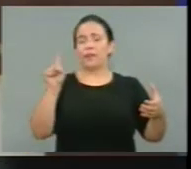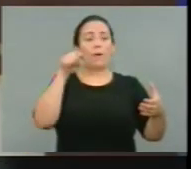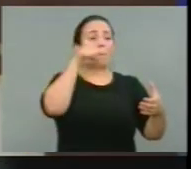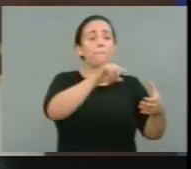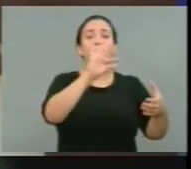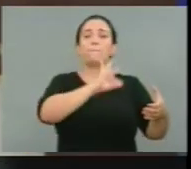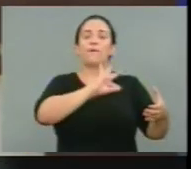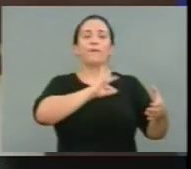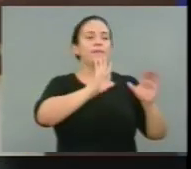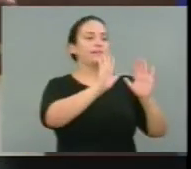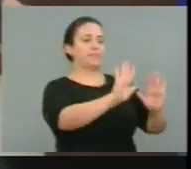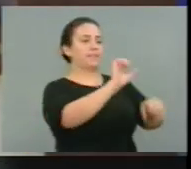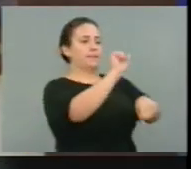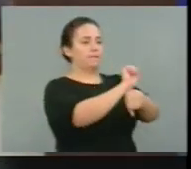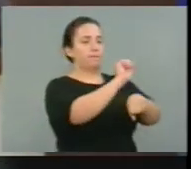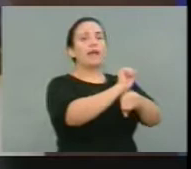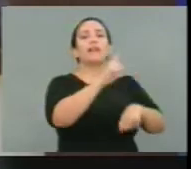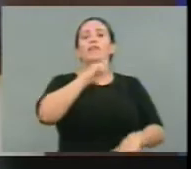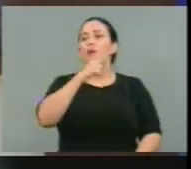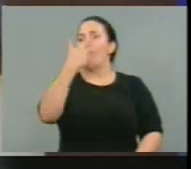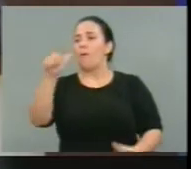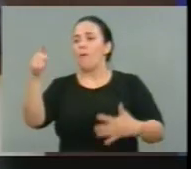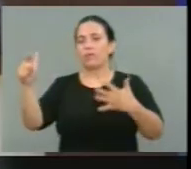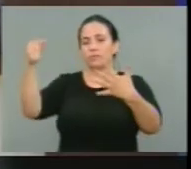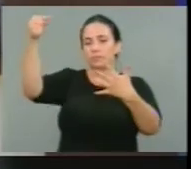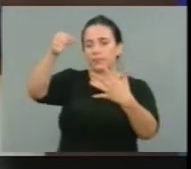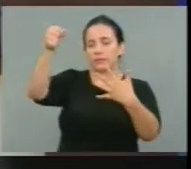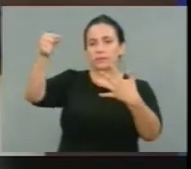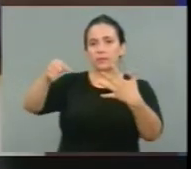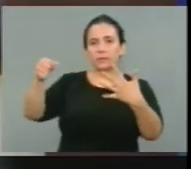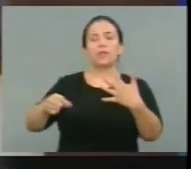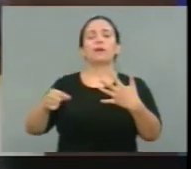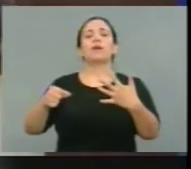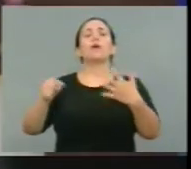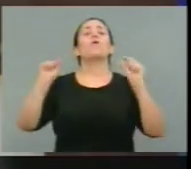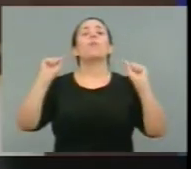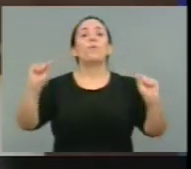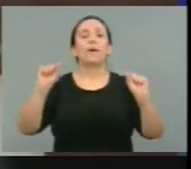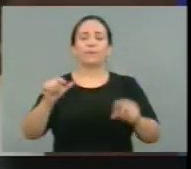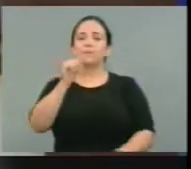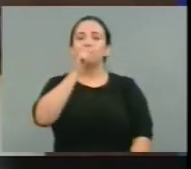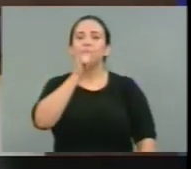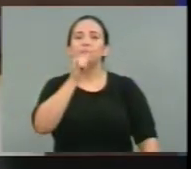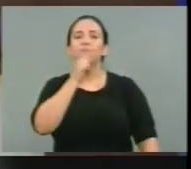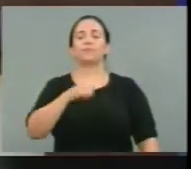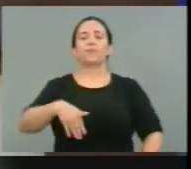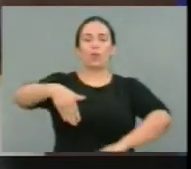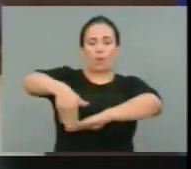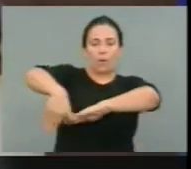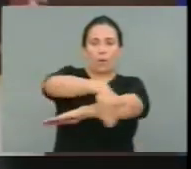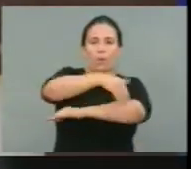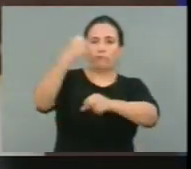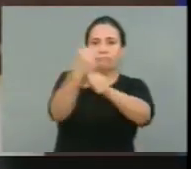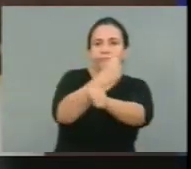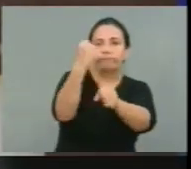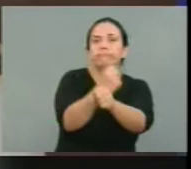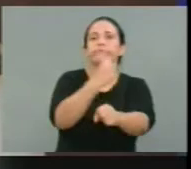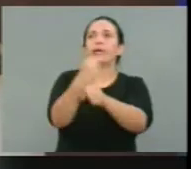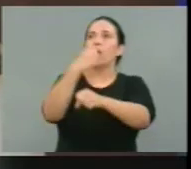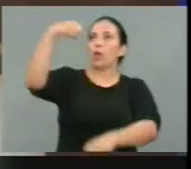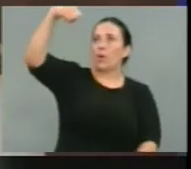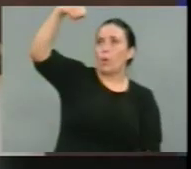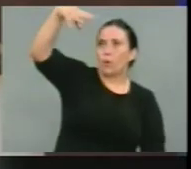A polícia não faz, o policiamento não faz urbanização, iluminação pública, saneamento,